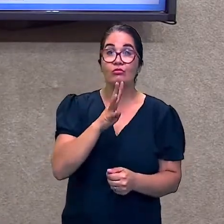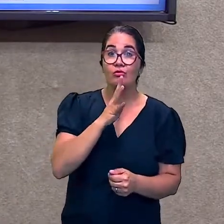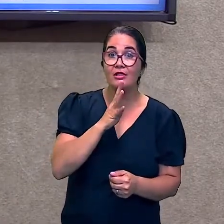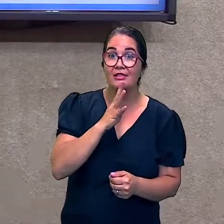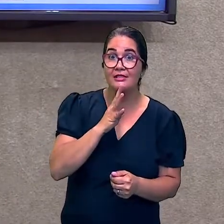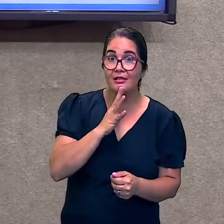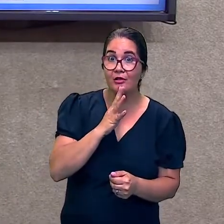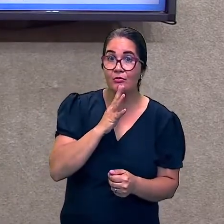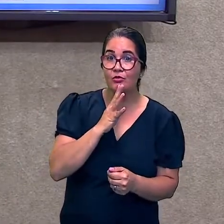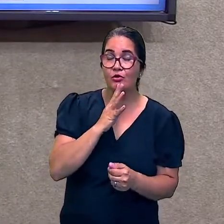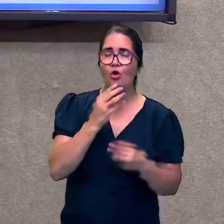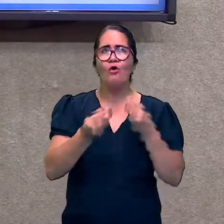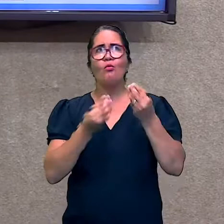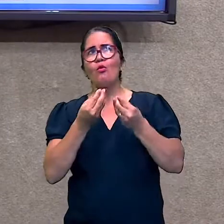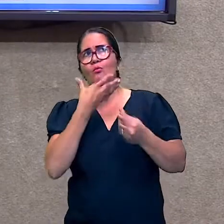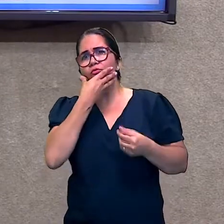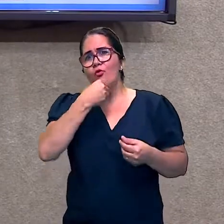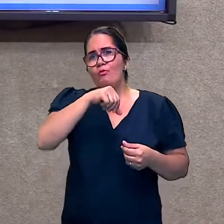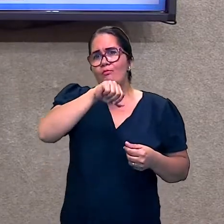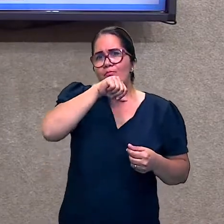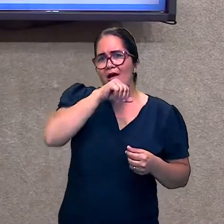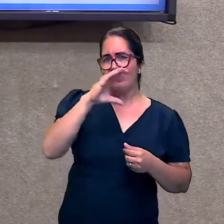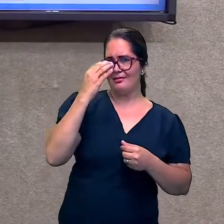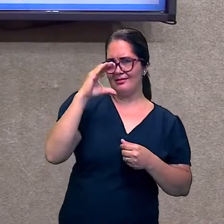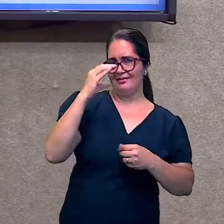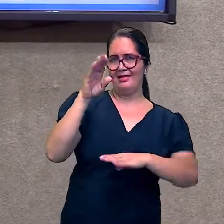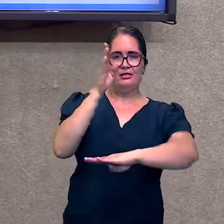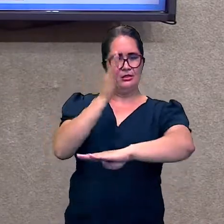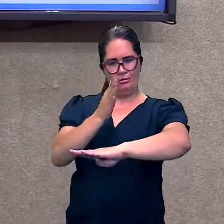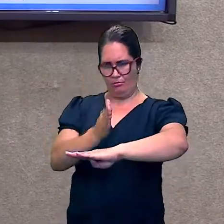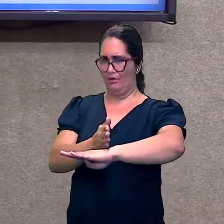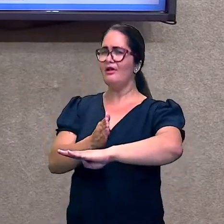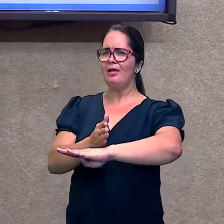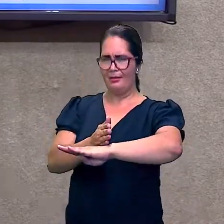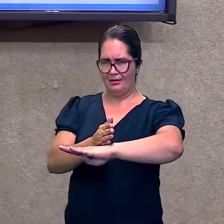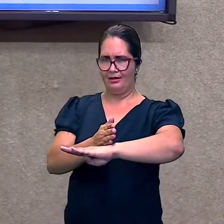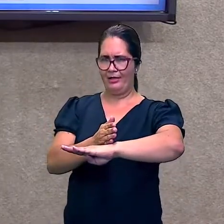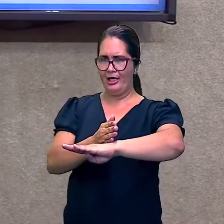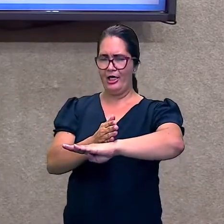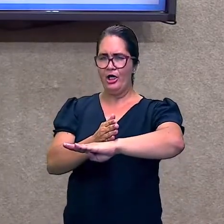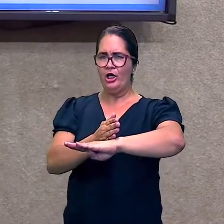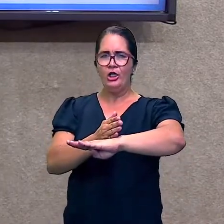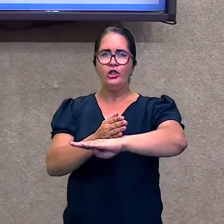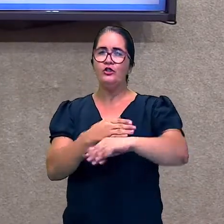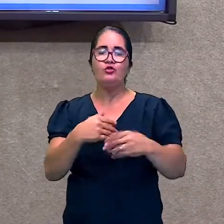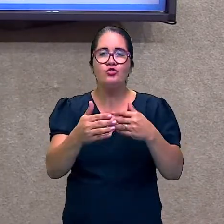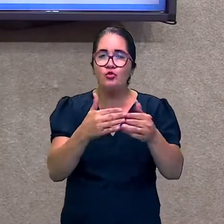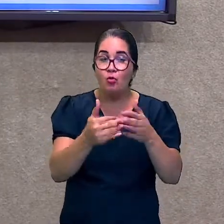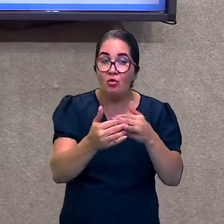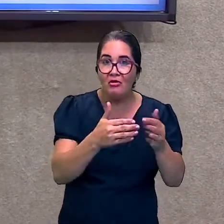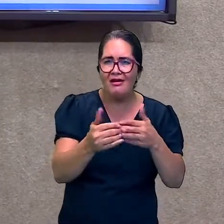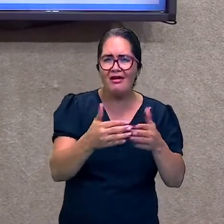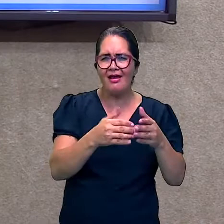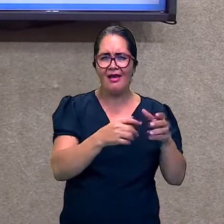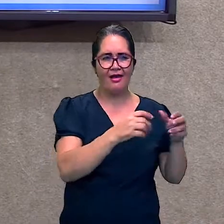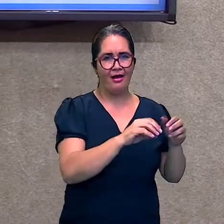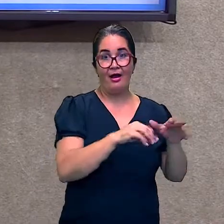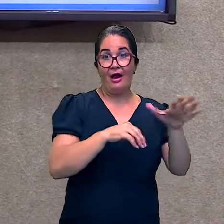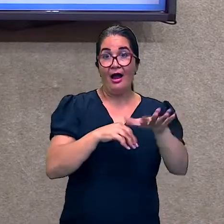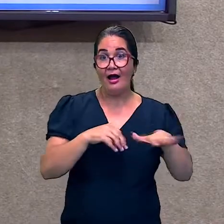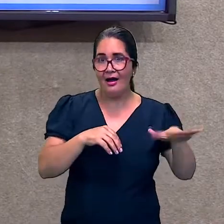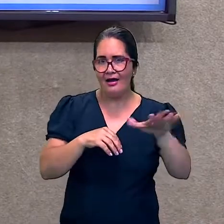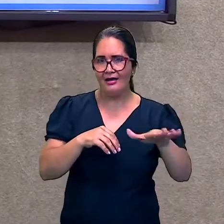do método científico. Pai da ciência moderna. Ele. Ele teve.